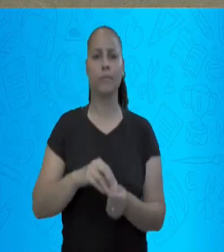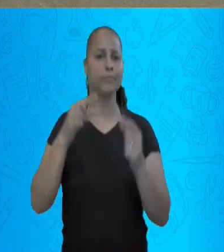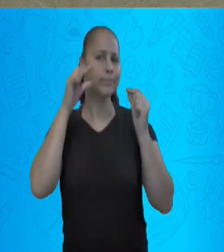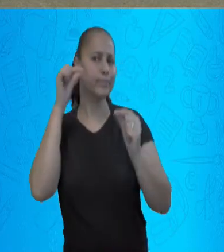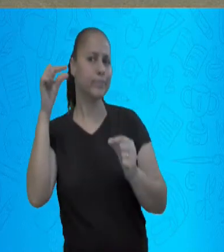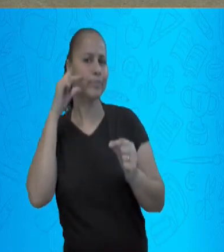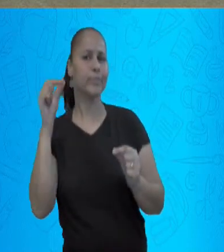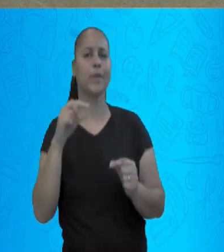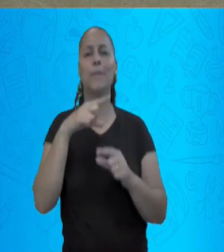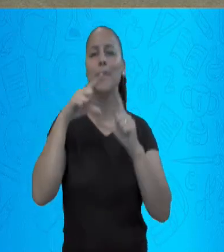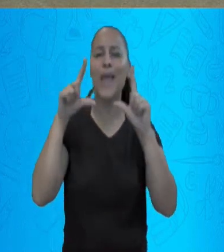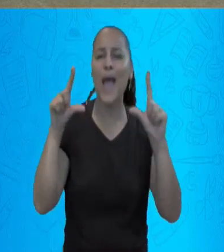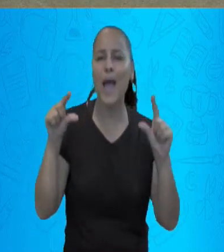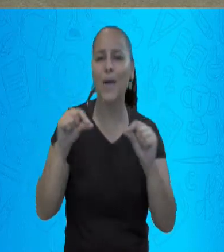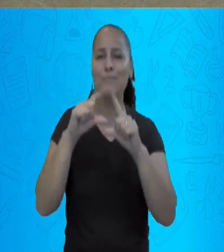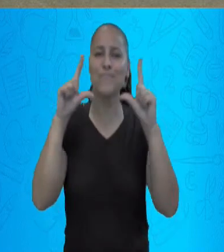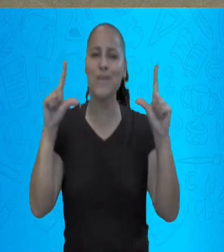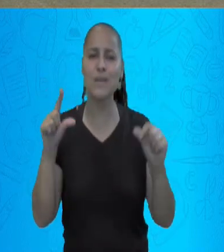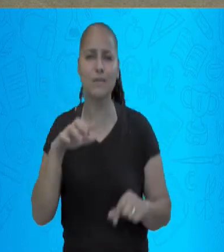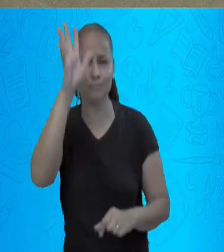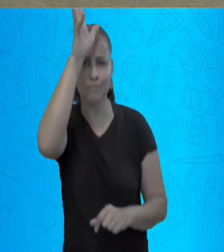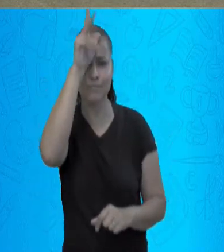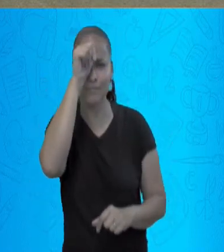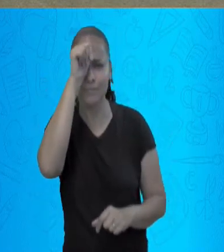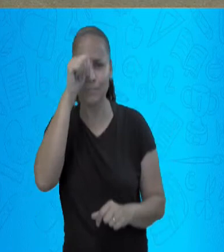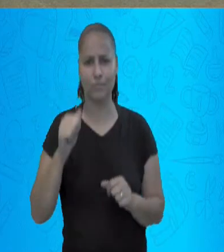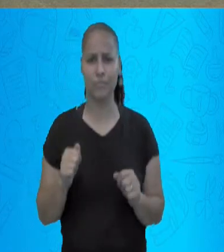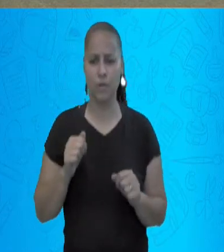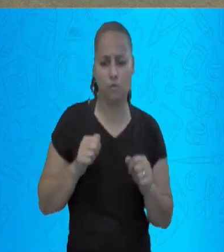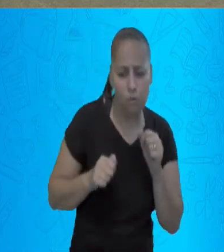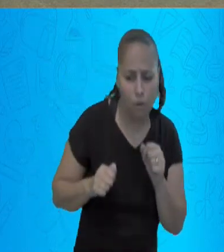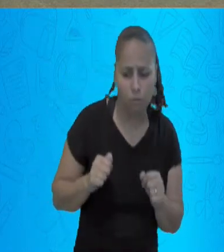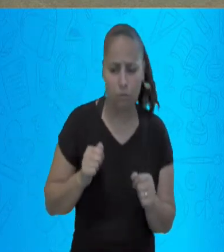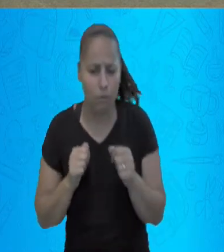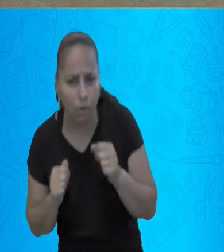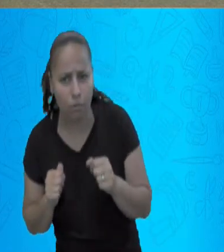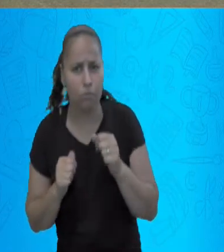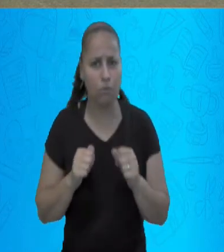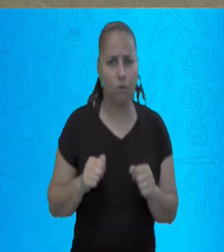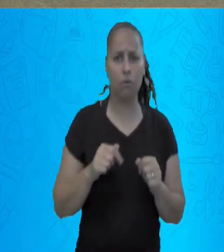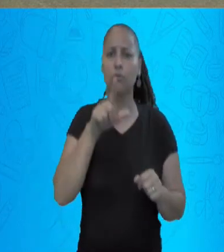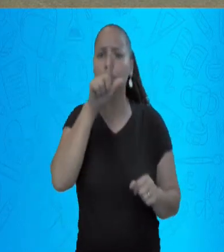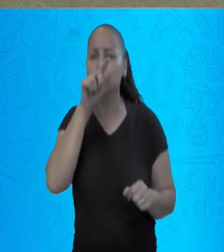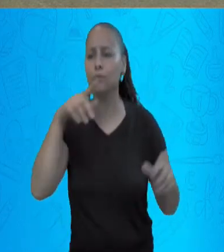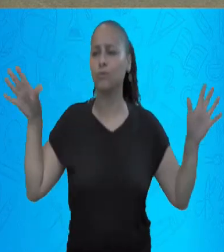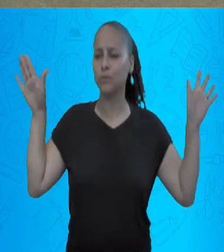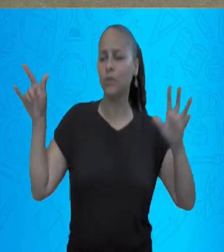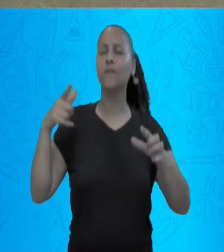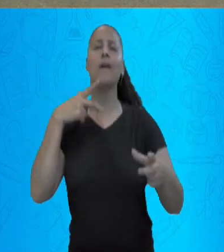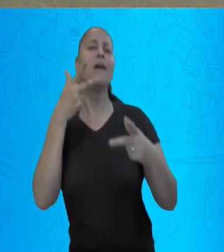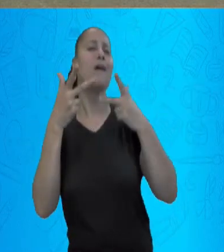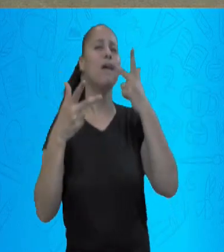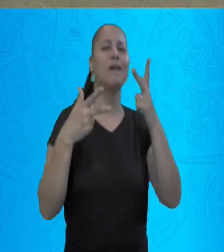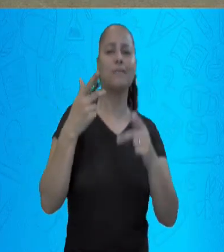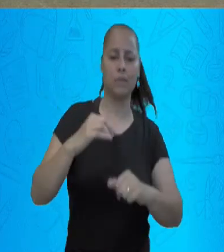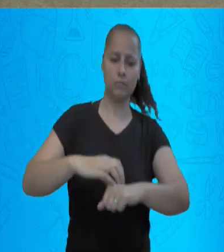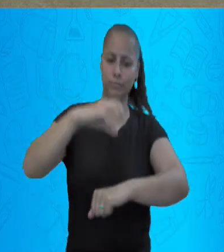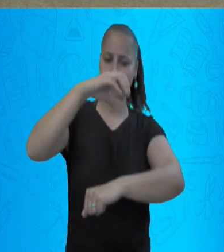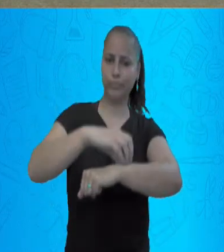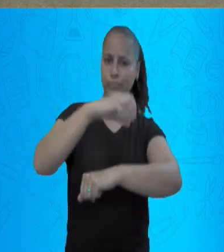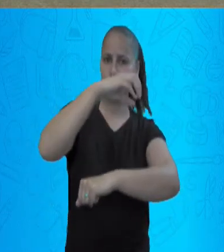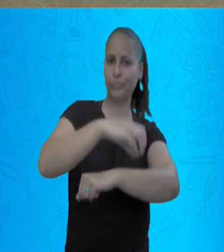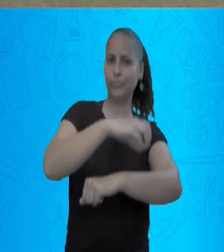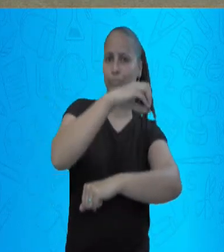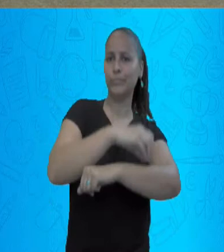gato, o miado. Da galinha, ela vai cacarejar. O passarinho vai cantar. O sapo vai